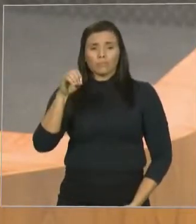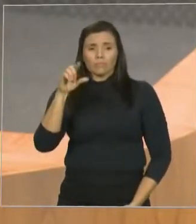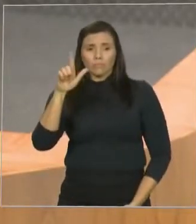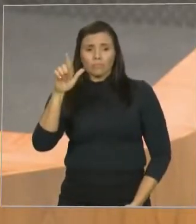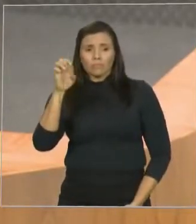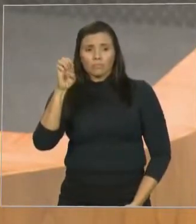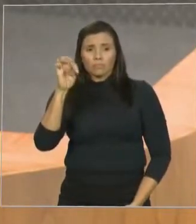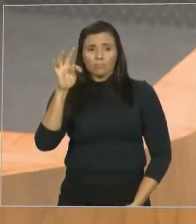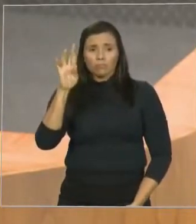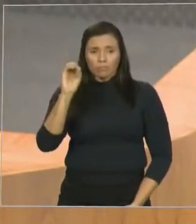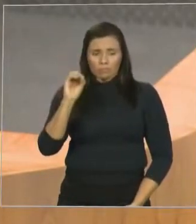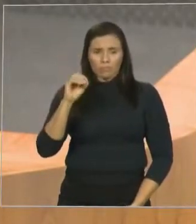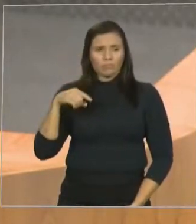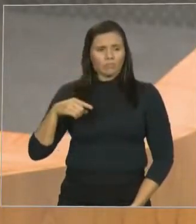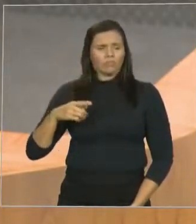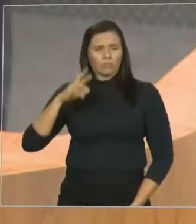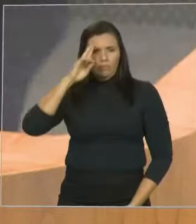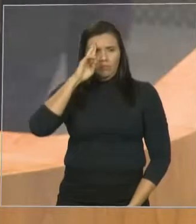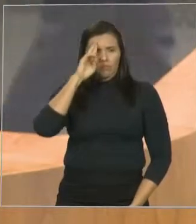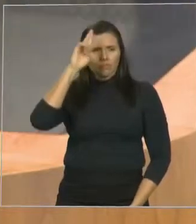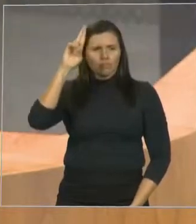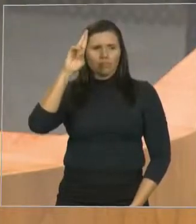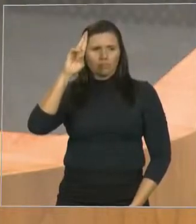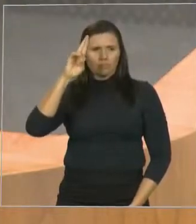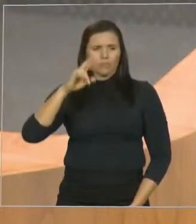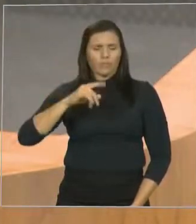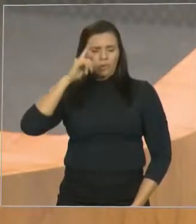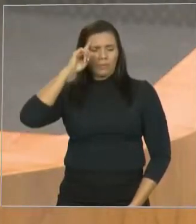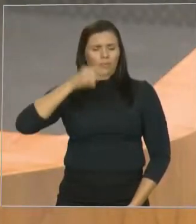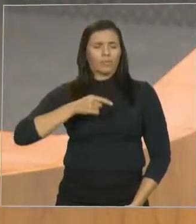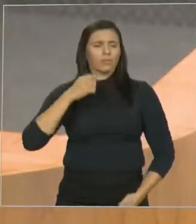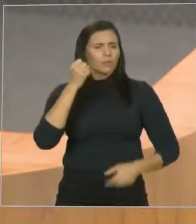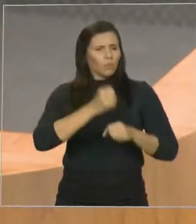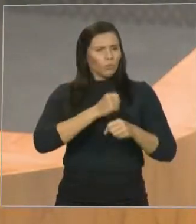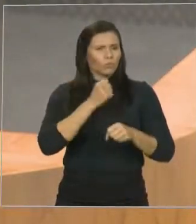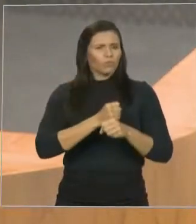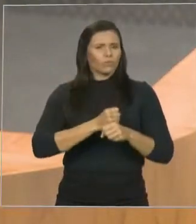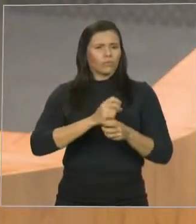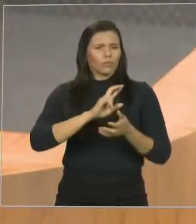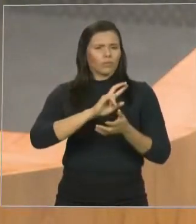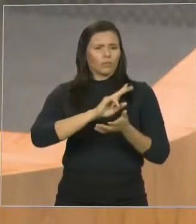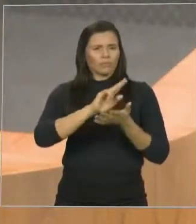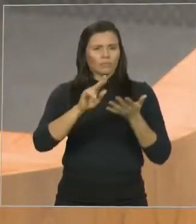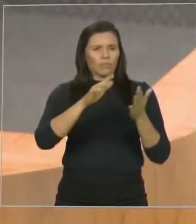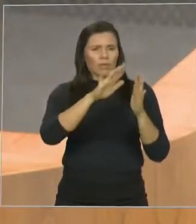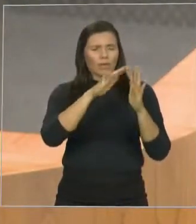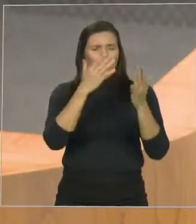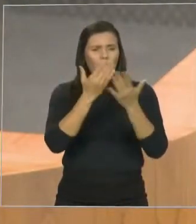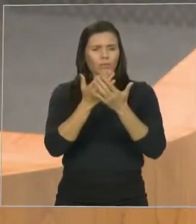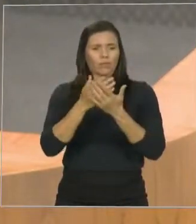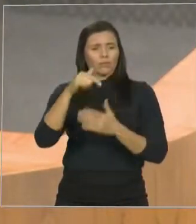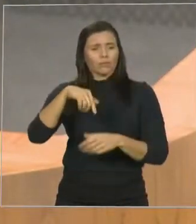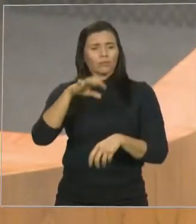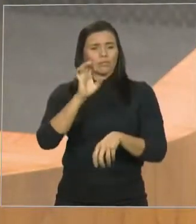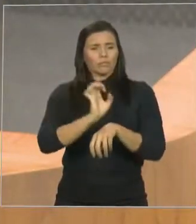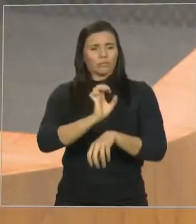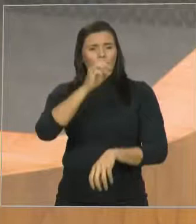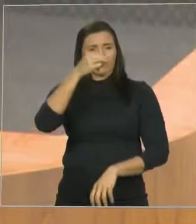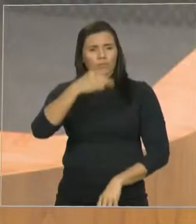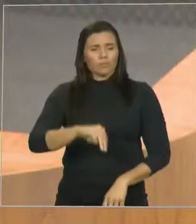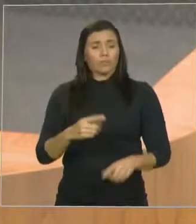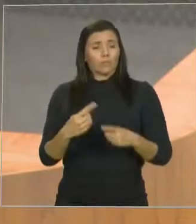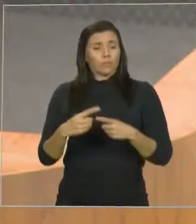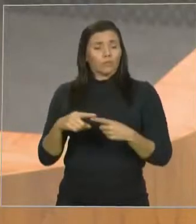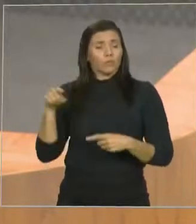as obras, a construção dessas escolas no Estado do Maranhão. Fomos